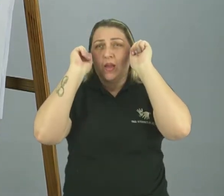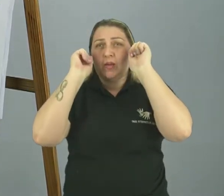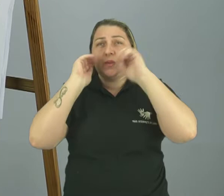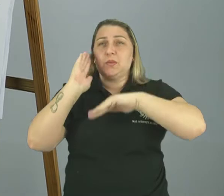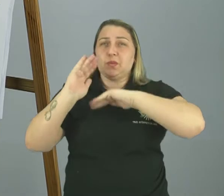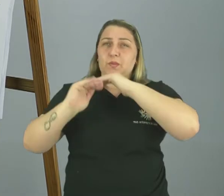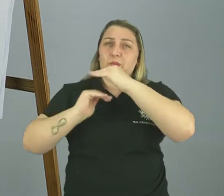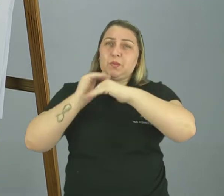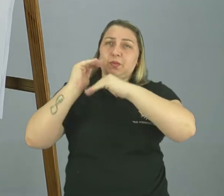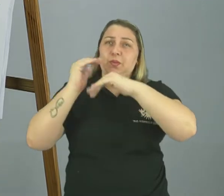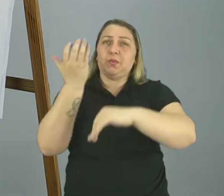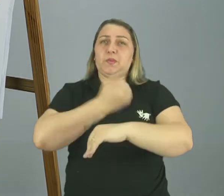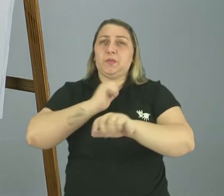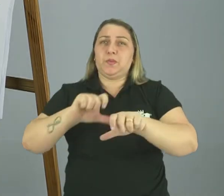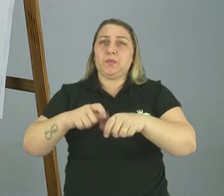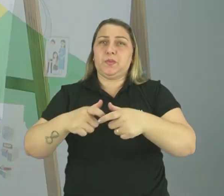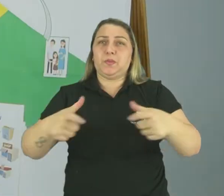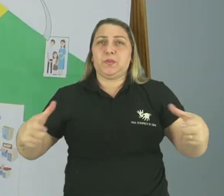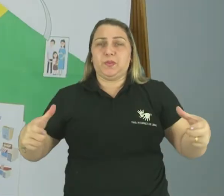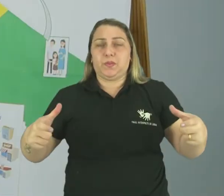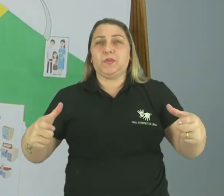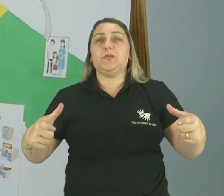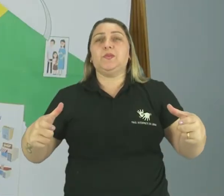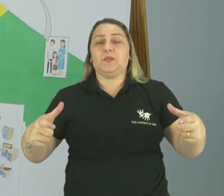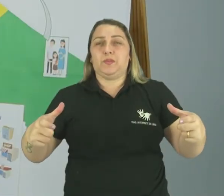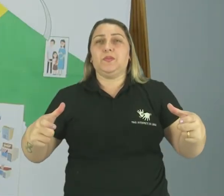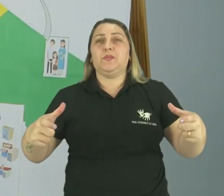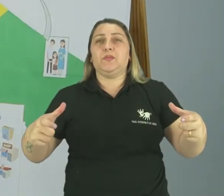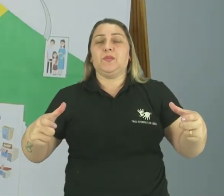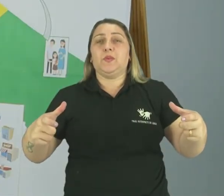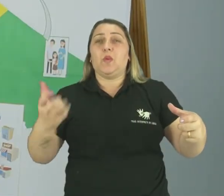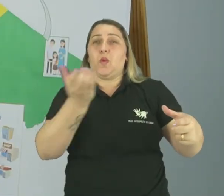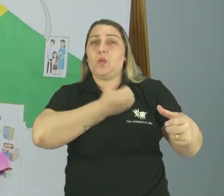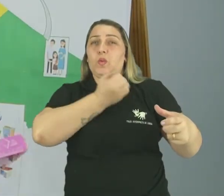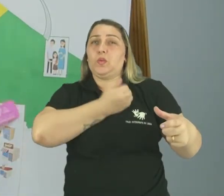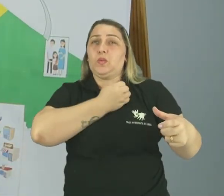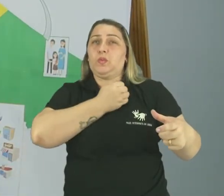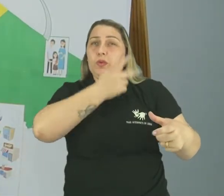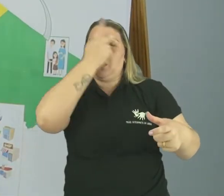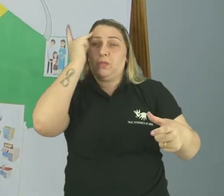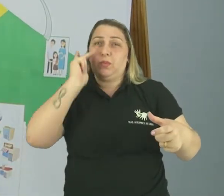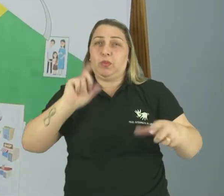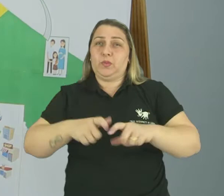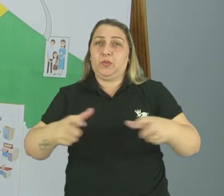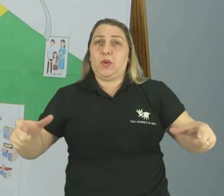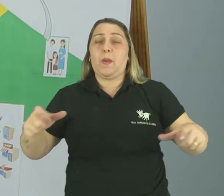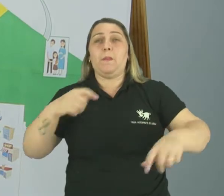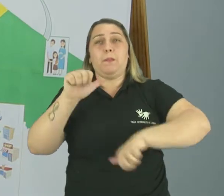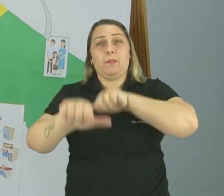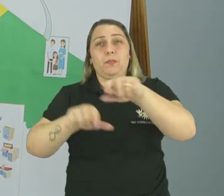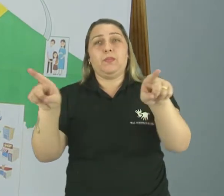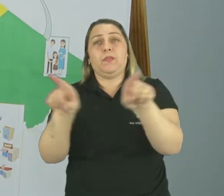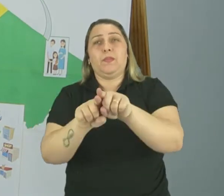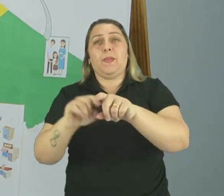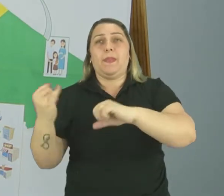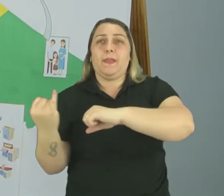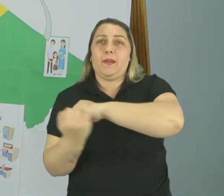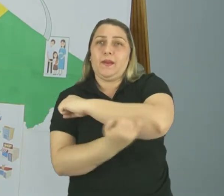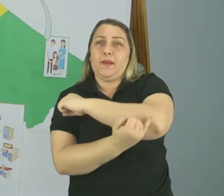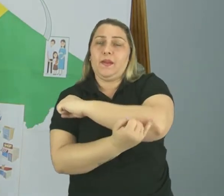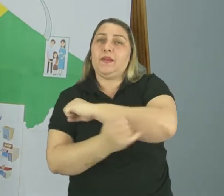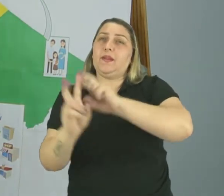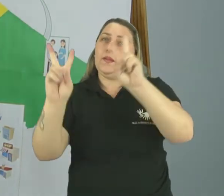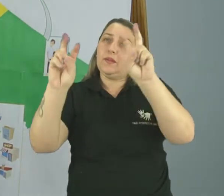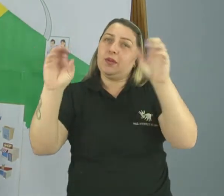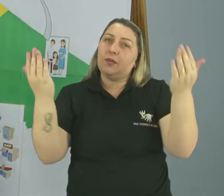do tempo, esse número cresceu. Com o crescimento desse número, mudou-se a infraestrutura. É esse o assunto da nossa